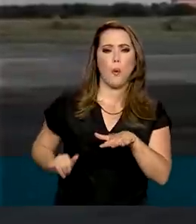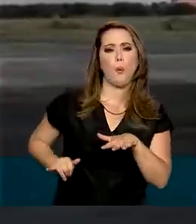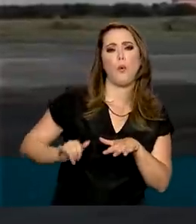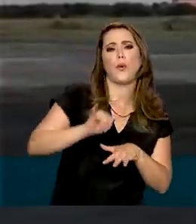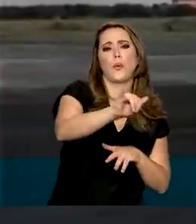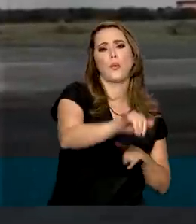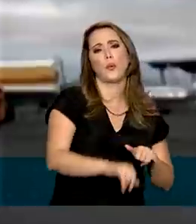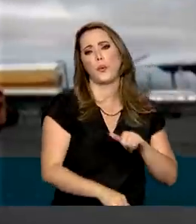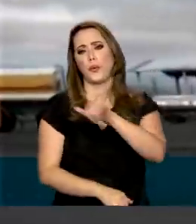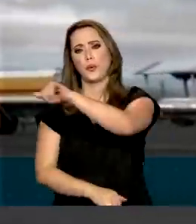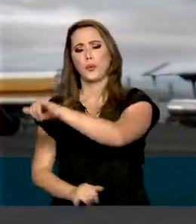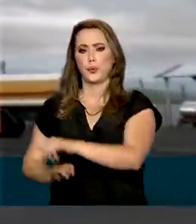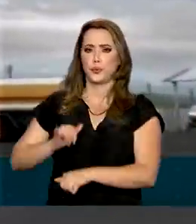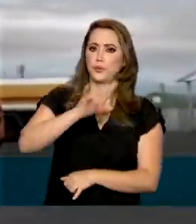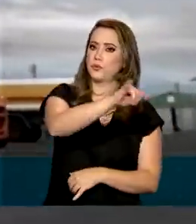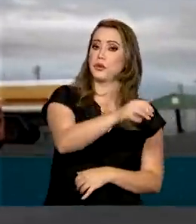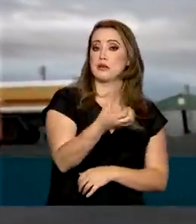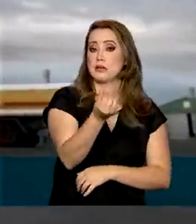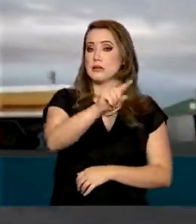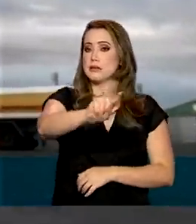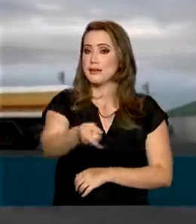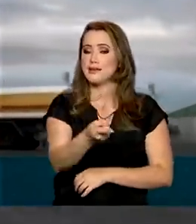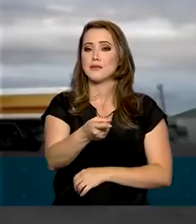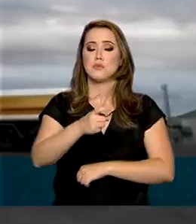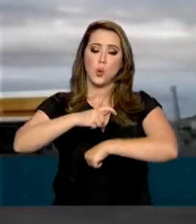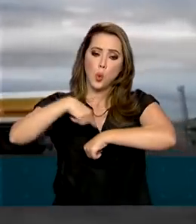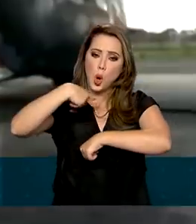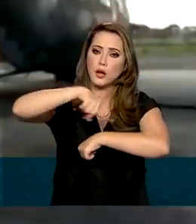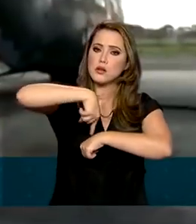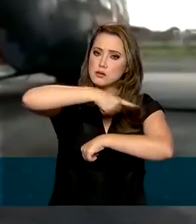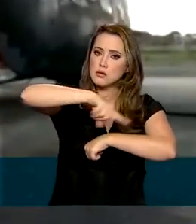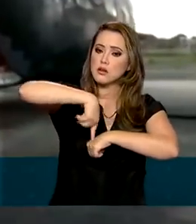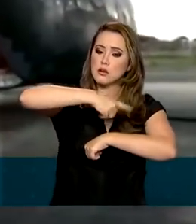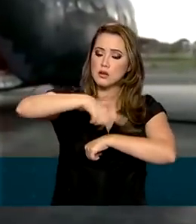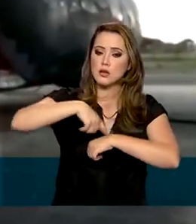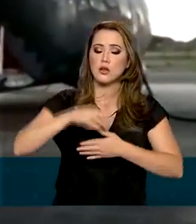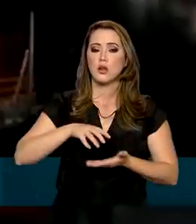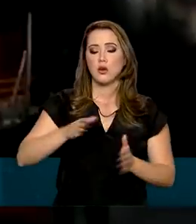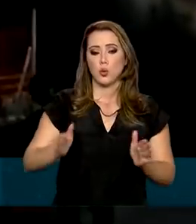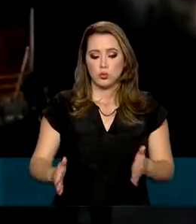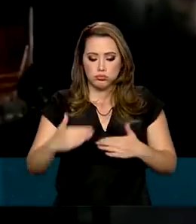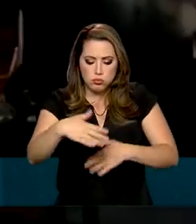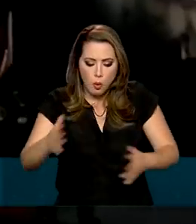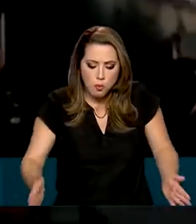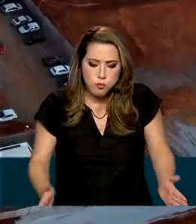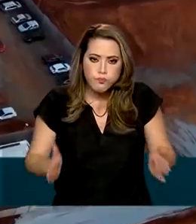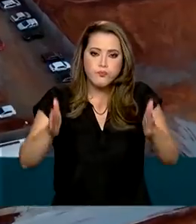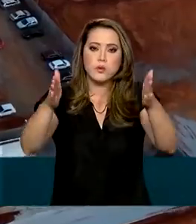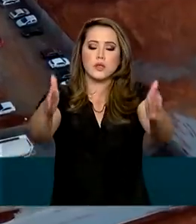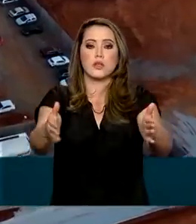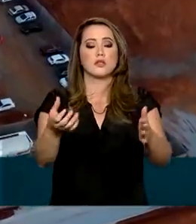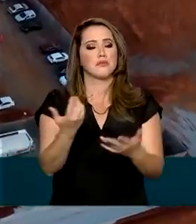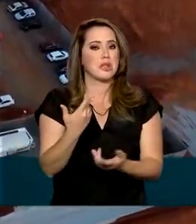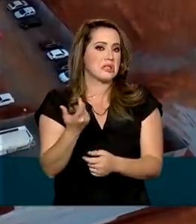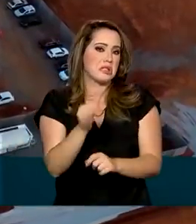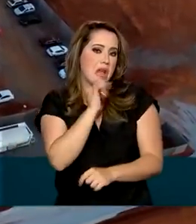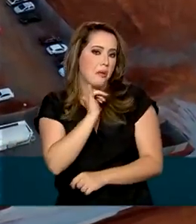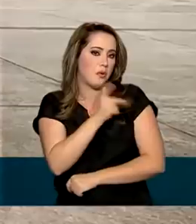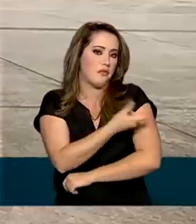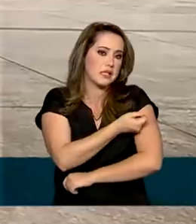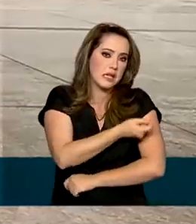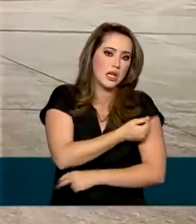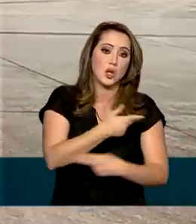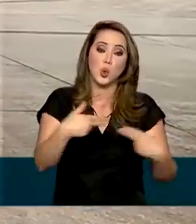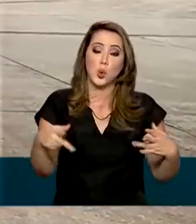transportando mais de 5.200 toneladas de carga, como vacinas e material para estruturação de hospitais de campanha